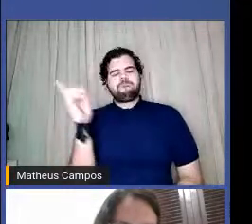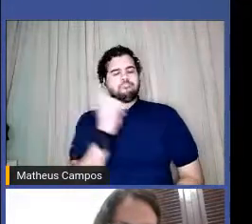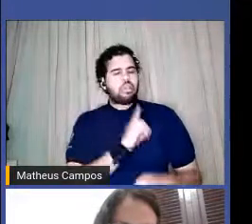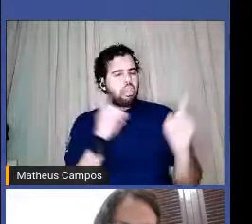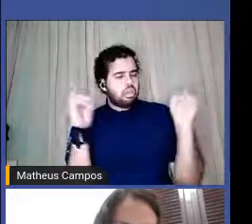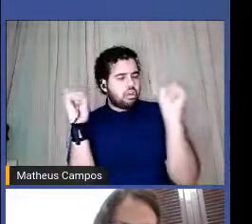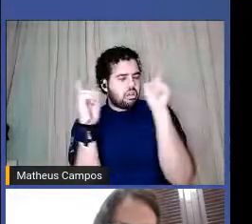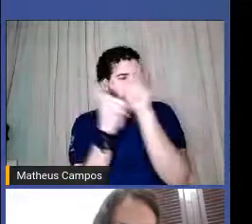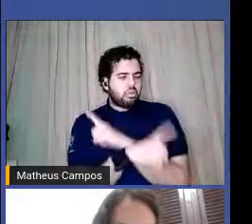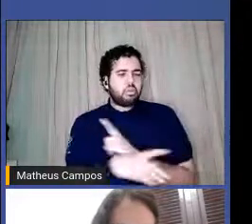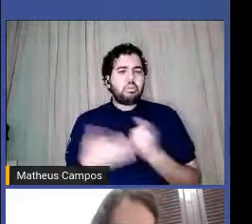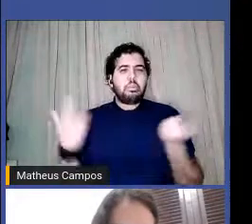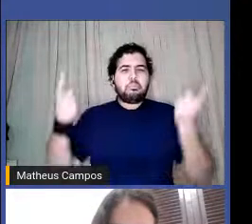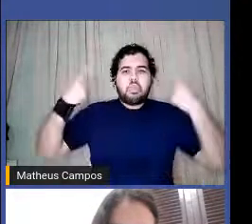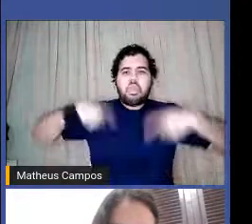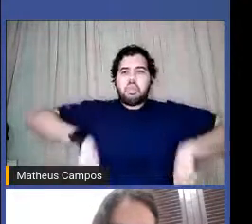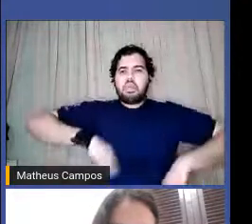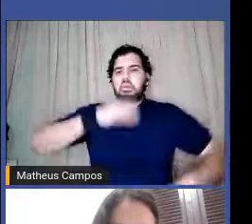corpo era abominado,